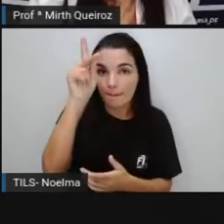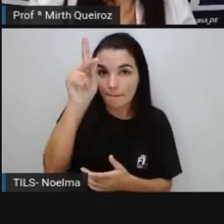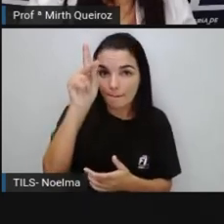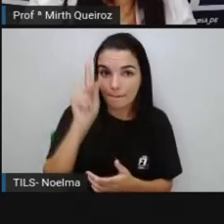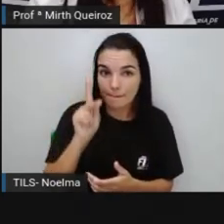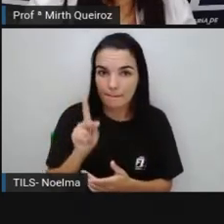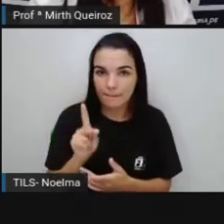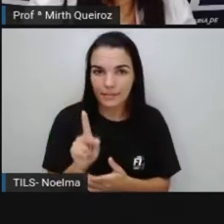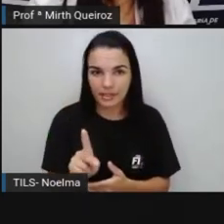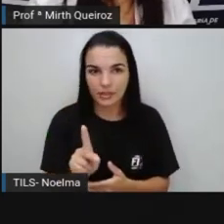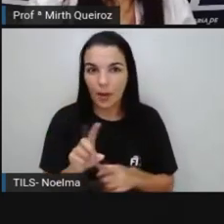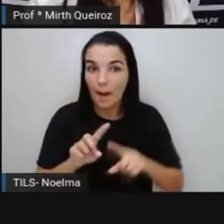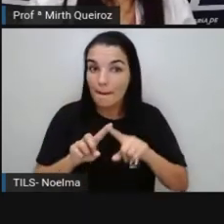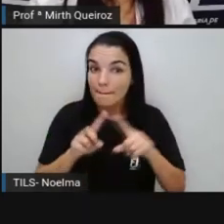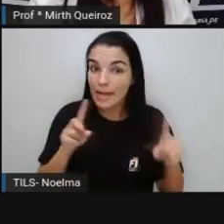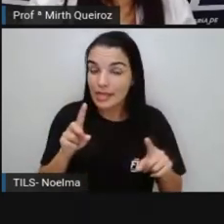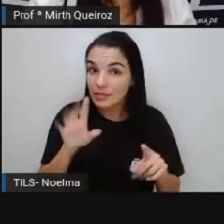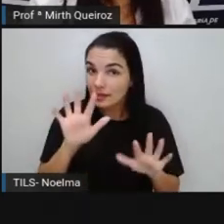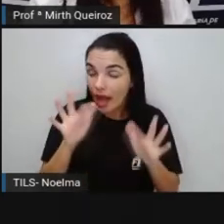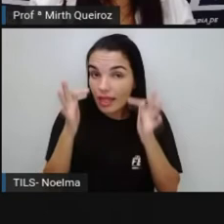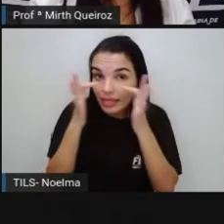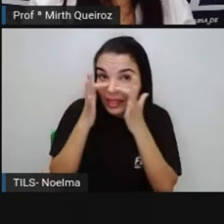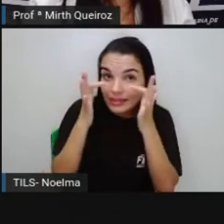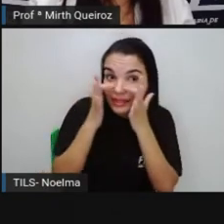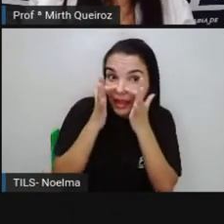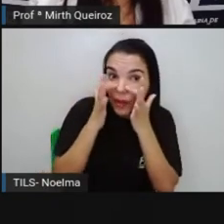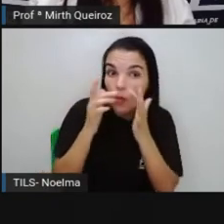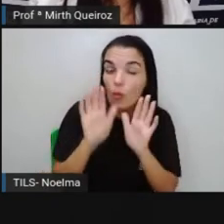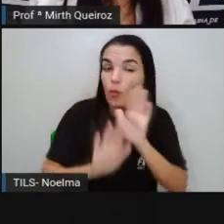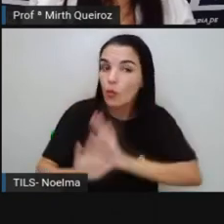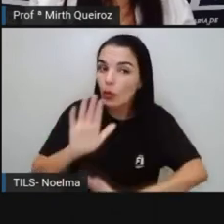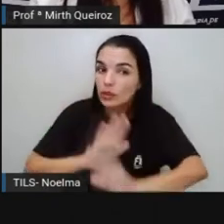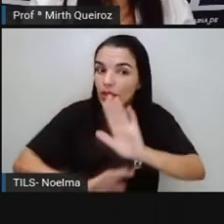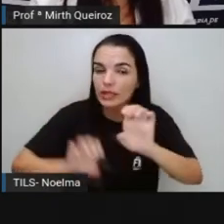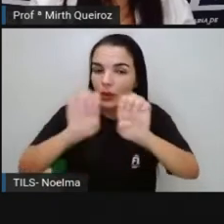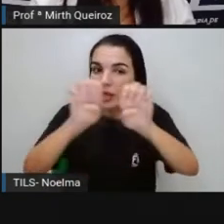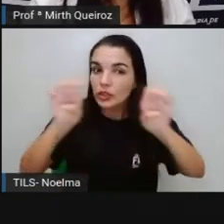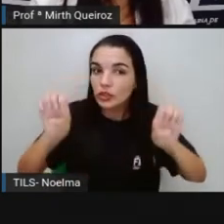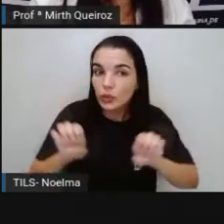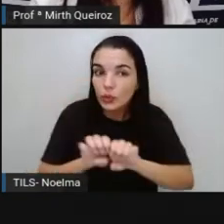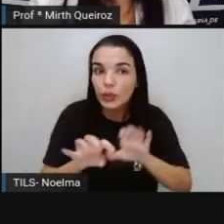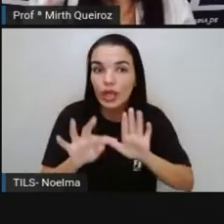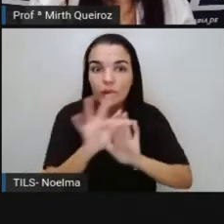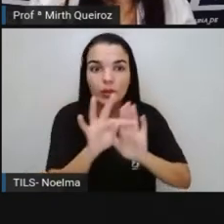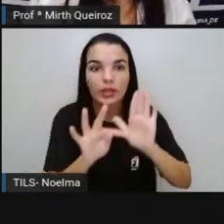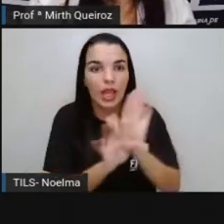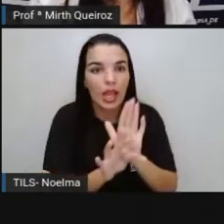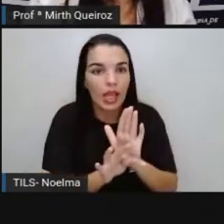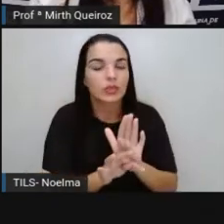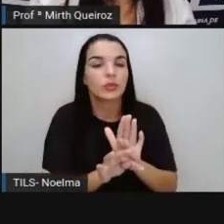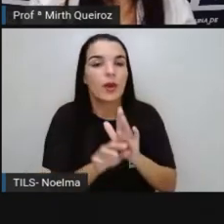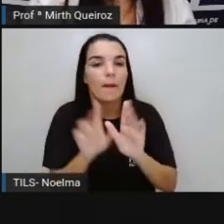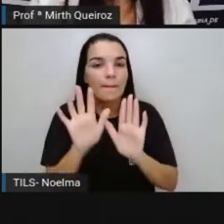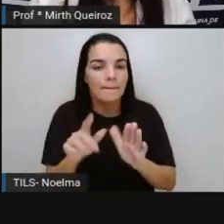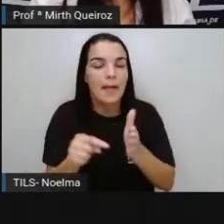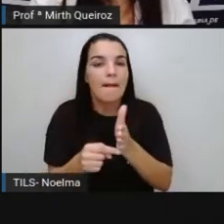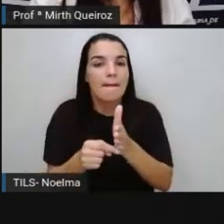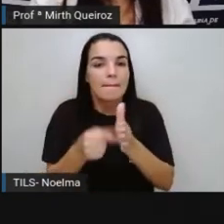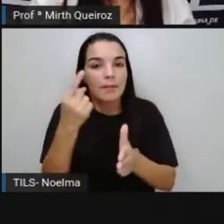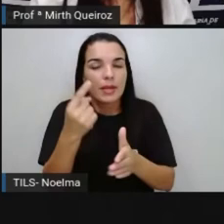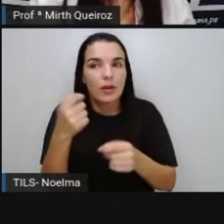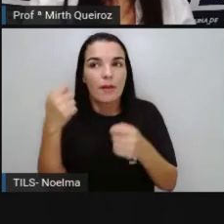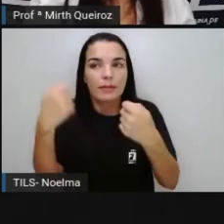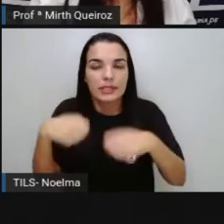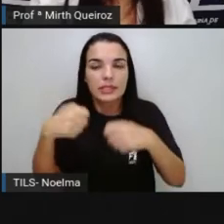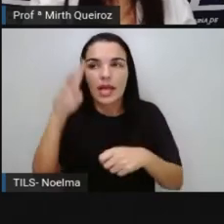mesmo, certo? Mas atenção, cuidado com a estrutura do texto. Primeiro vocês vão lembrar o tipo de